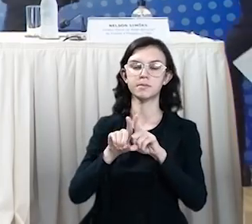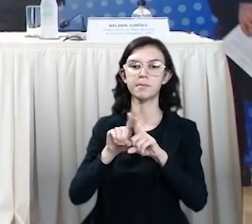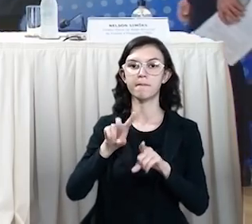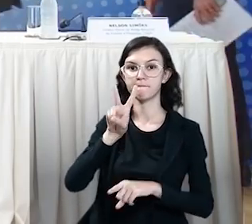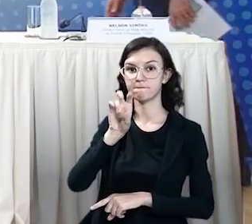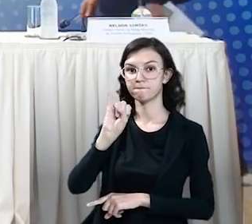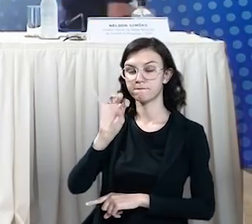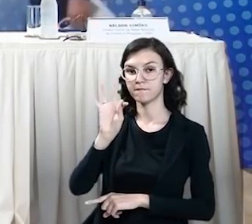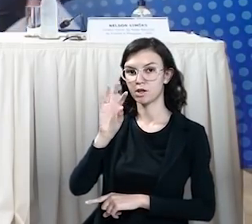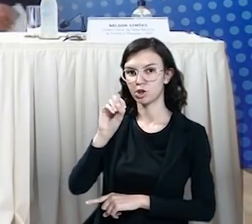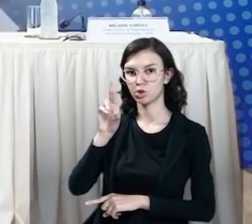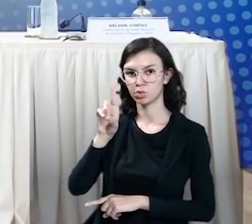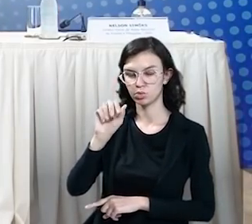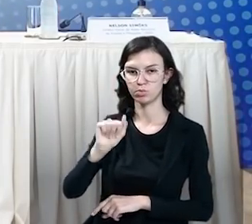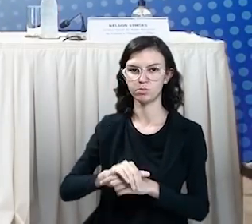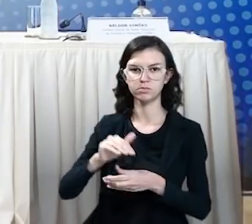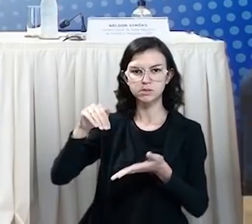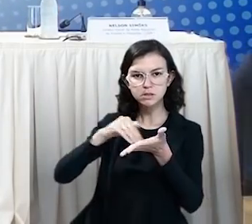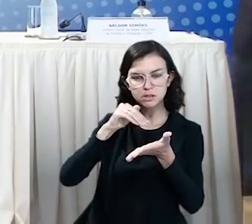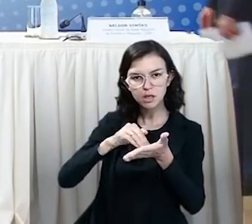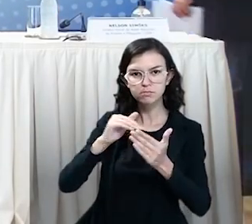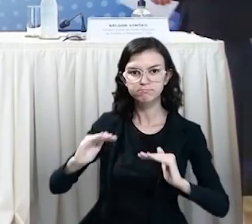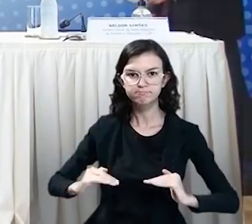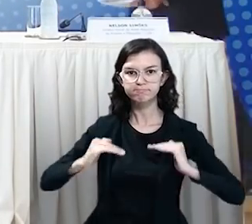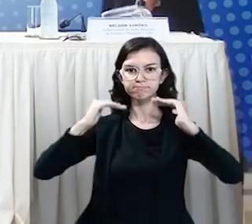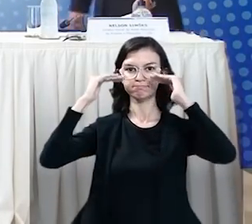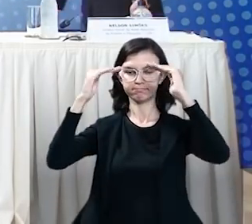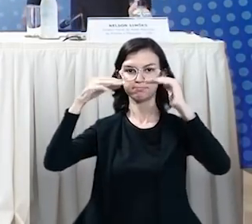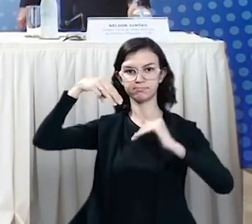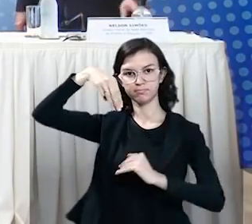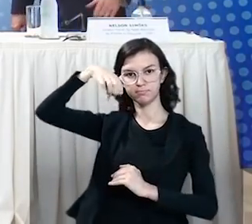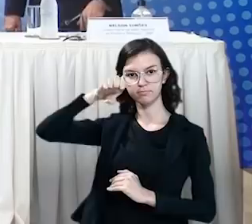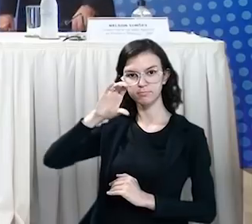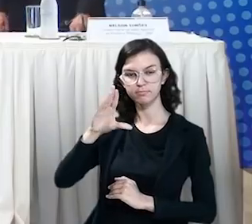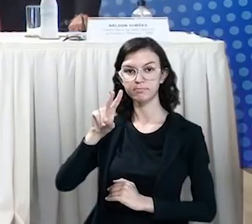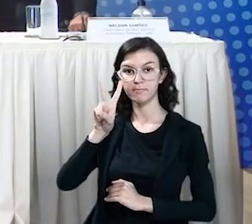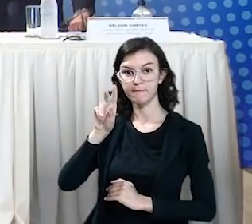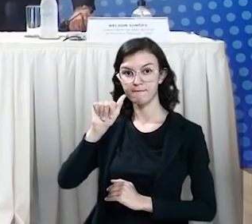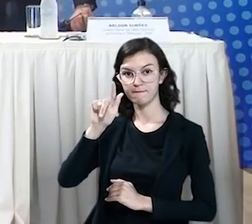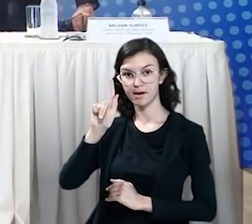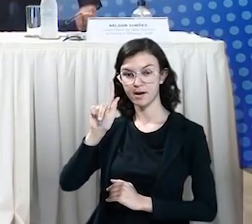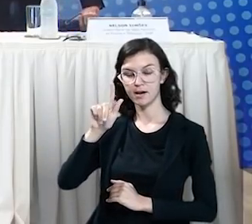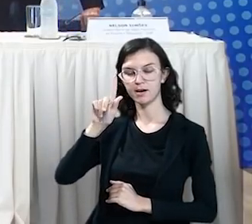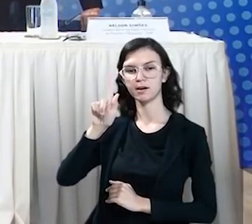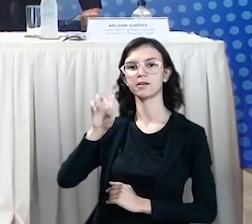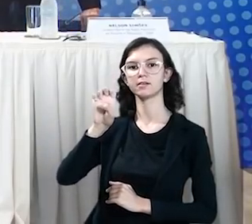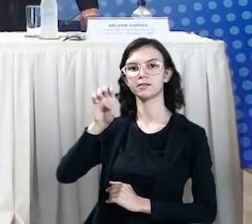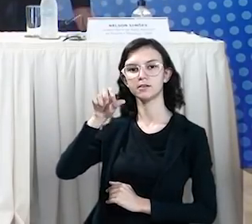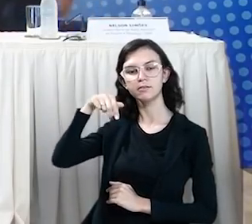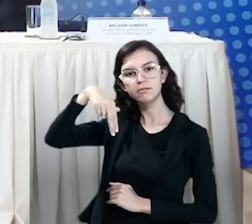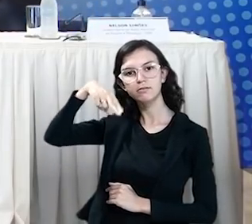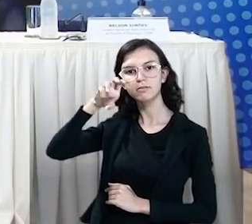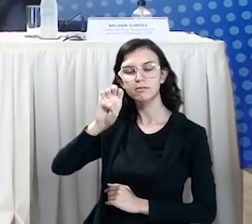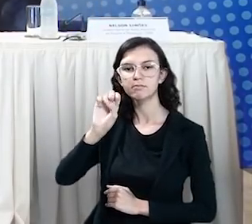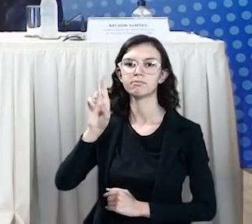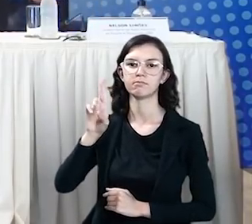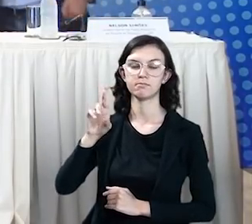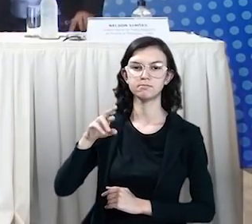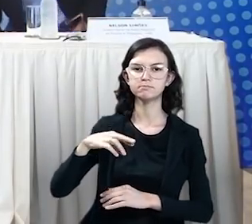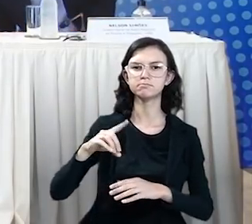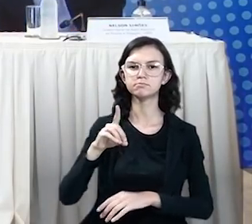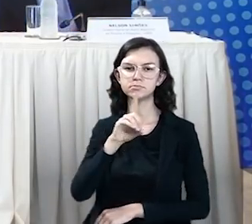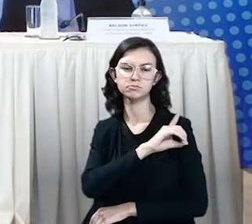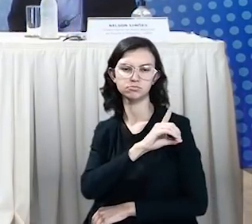do secretário executivo do MEC, Victor Godoy, do secretário de Educação Superior do MEC, Wagner Vilas